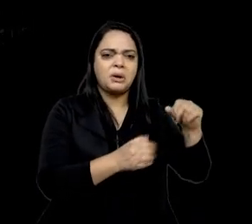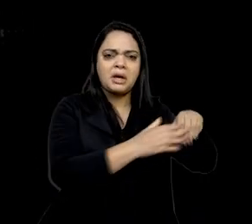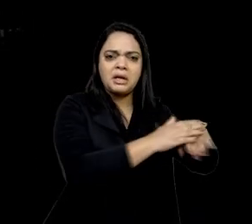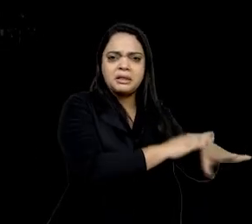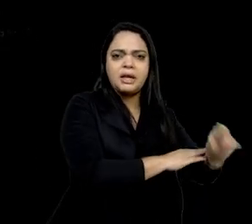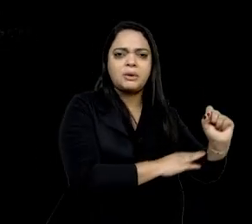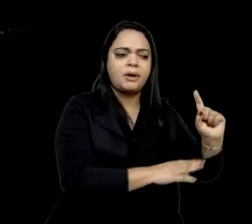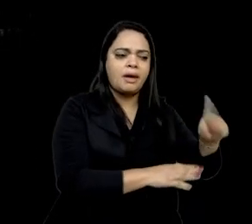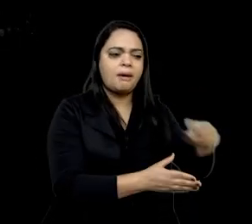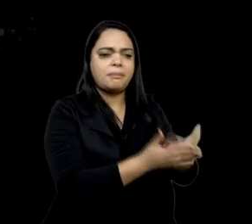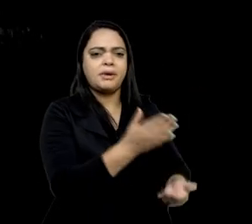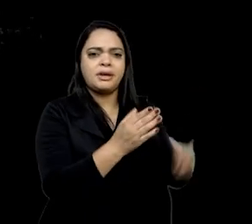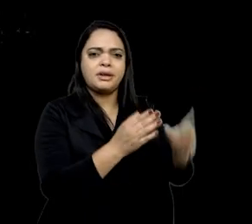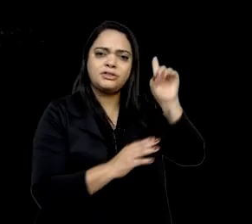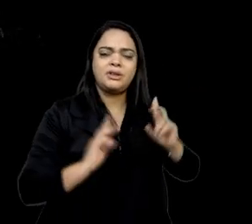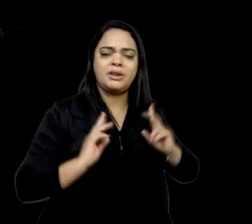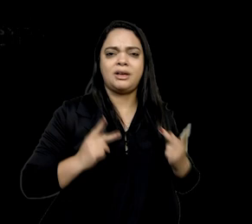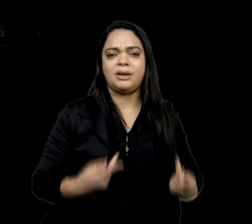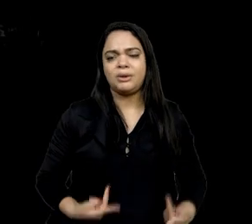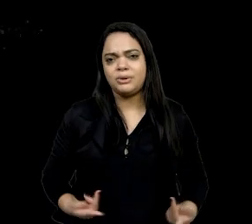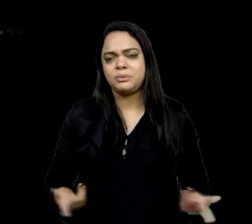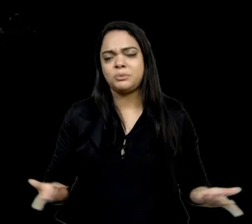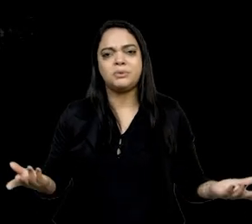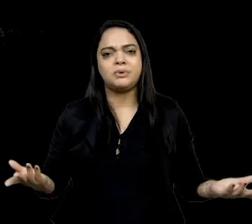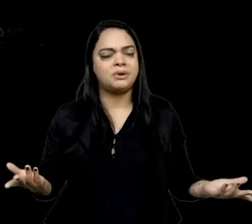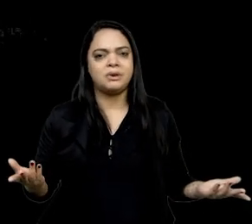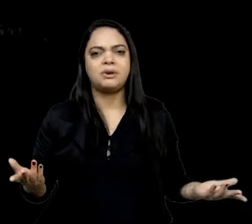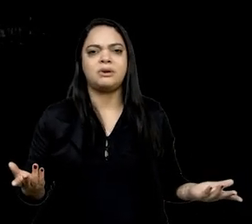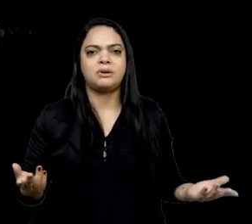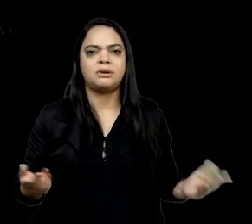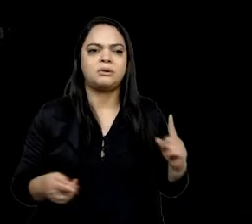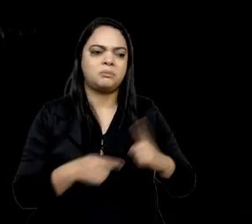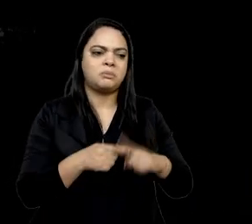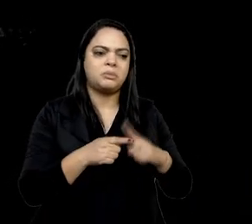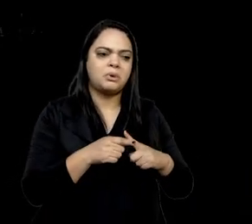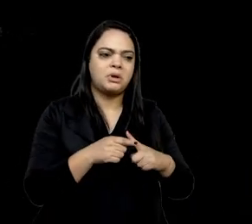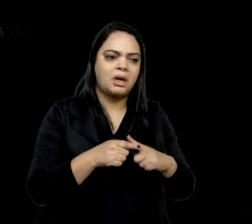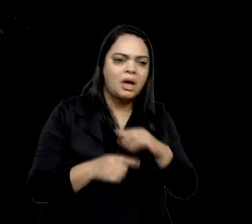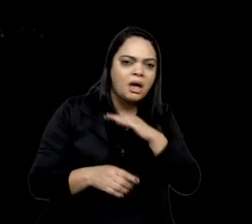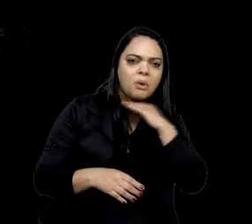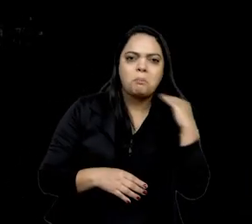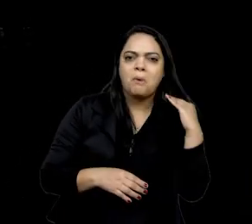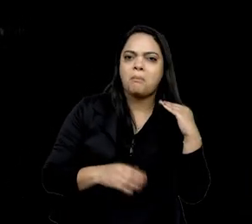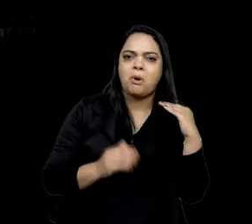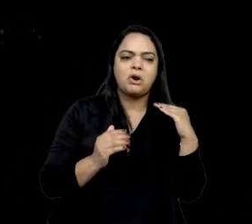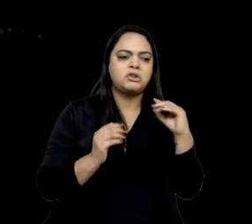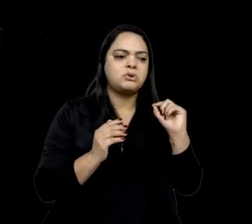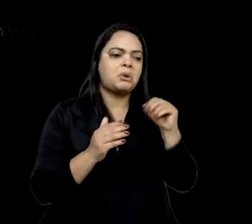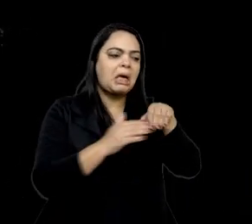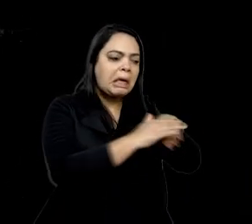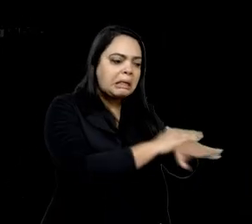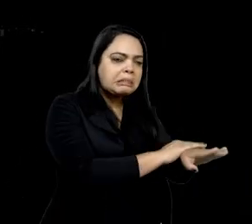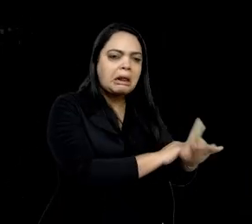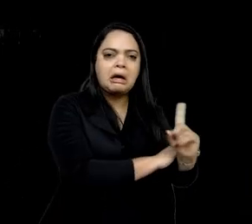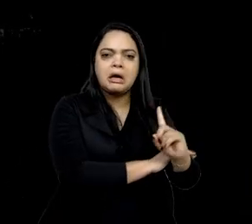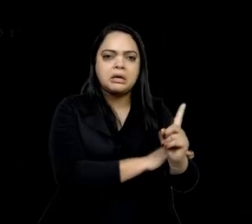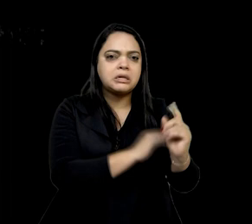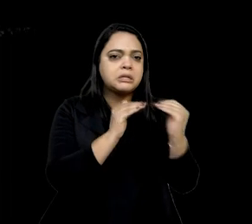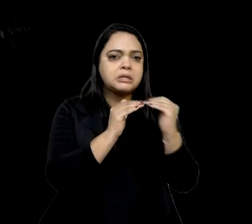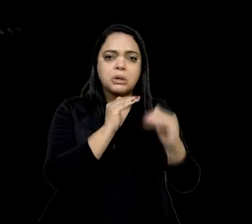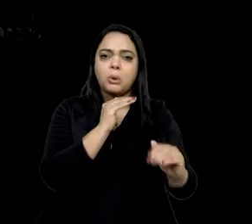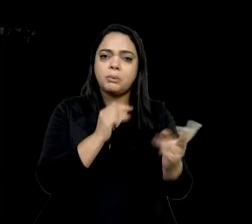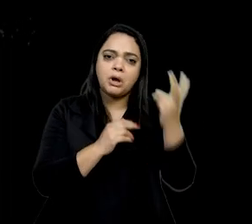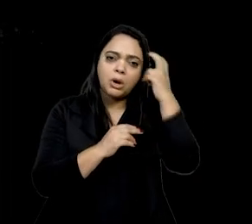enterramento, o direito à vida, direito à morte, condizente com a sua especificidade cultural, né? Então, a Constituição não está sendo